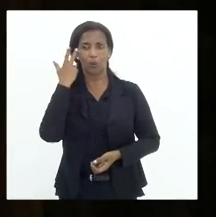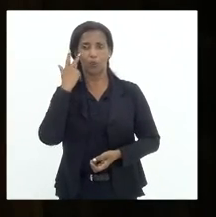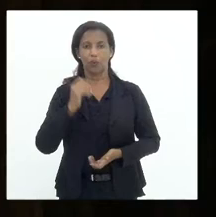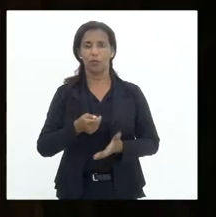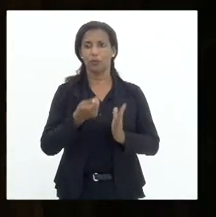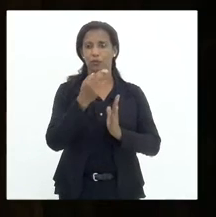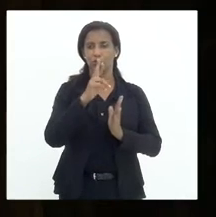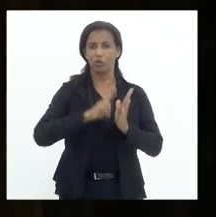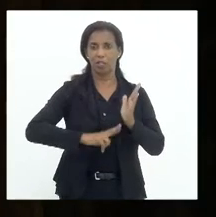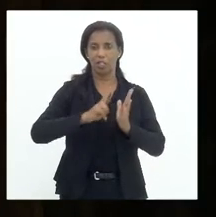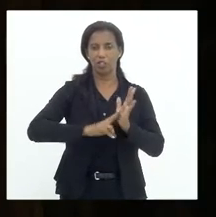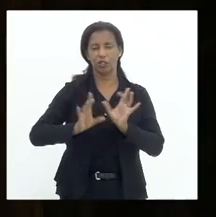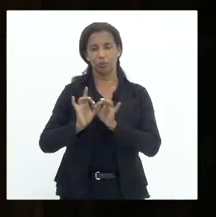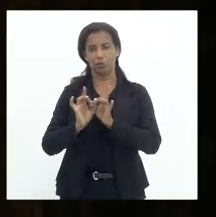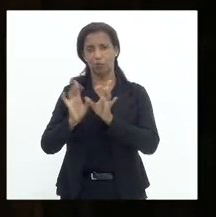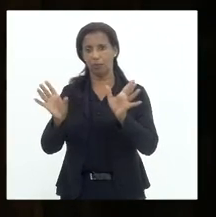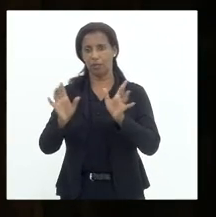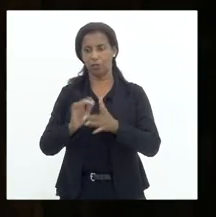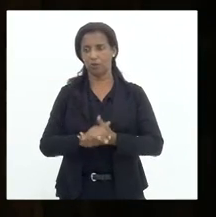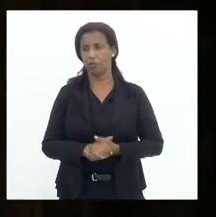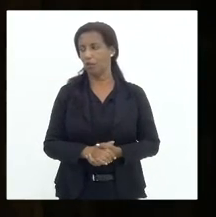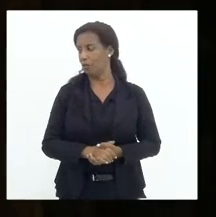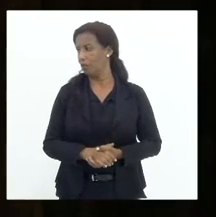regimes democráticos.